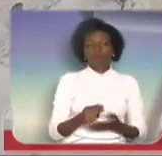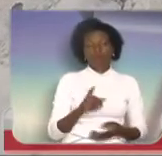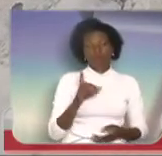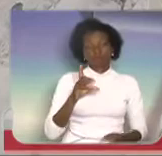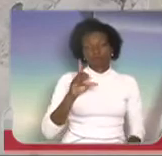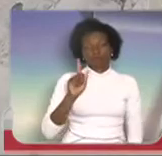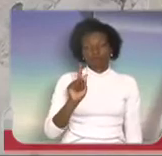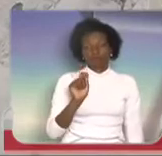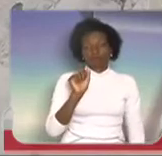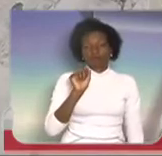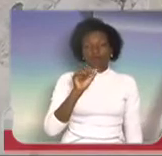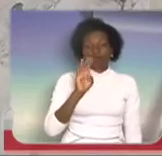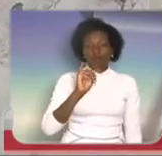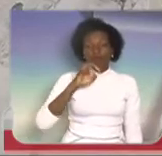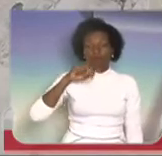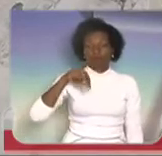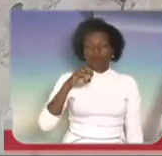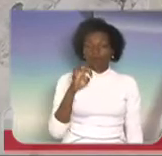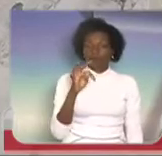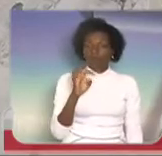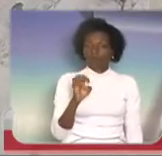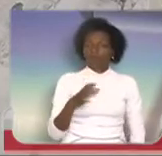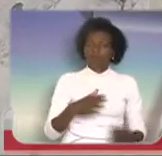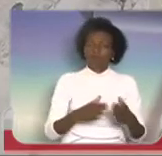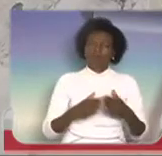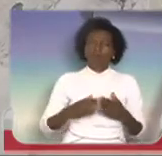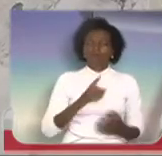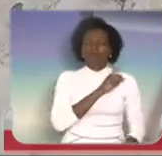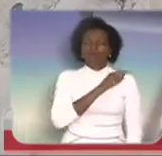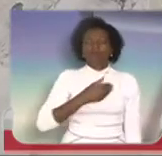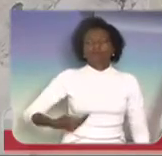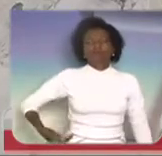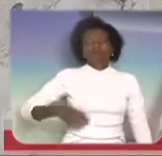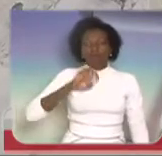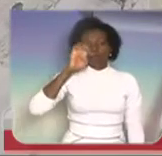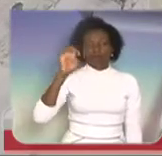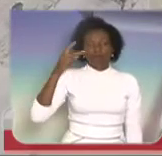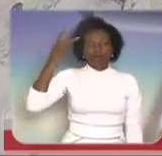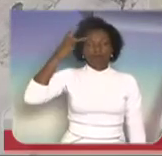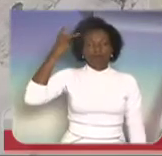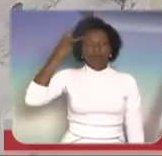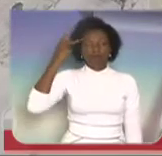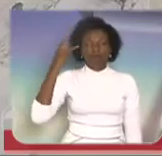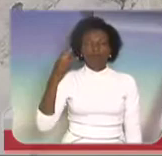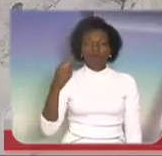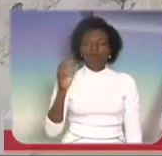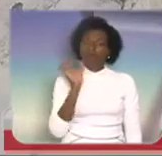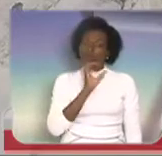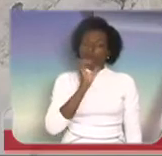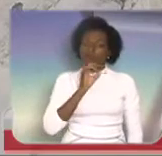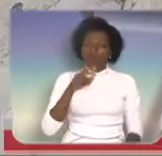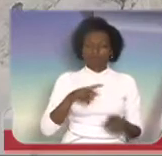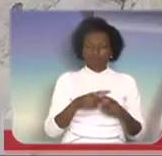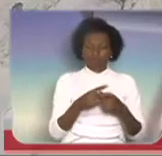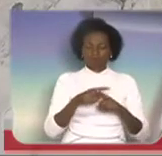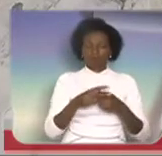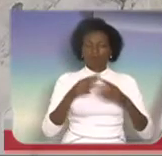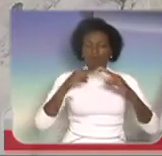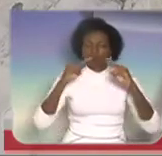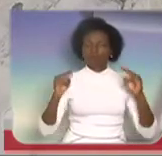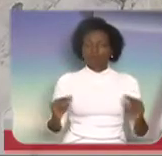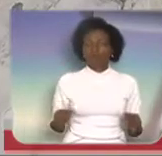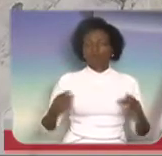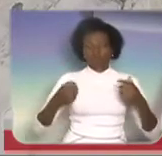uma indicação ao senhor governador do Estado de São Paulo, para que haja uma agilidade na reforma do Museu do